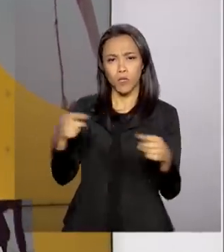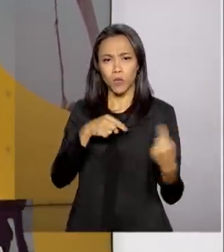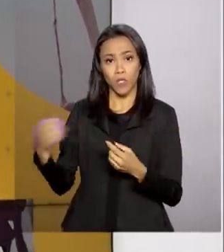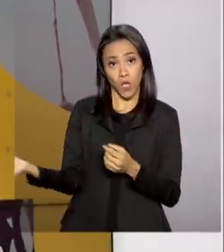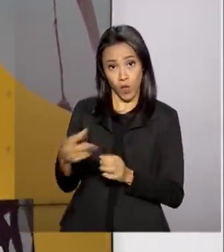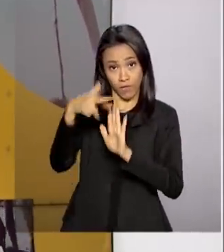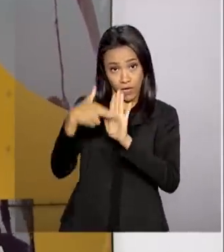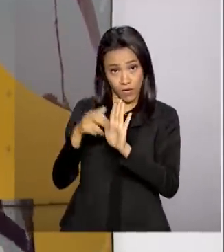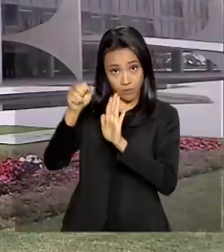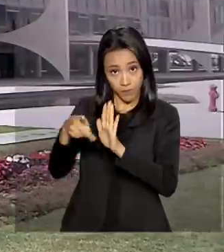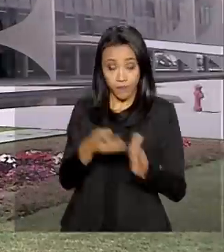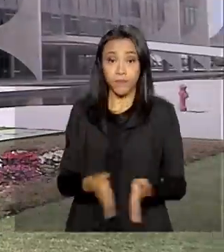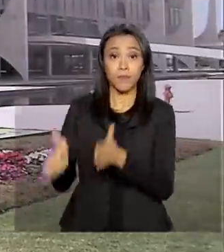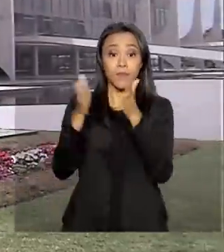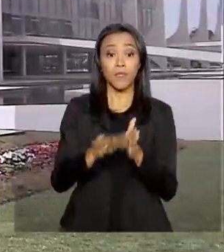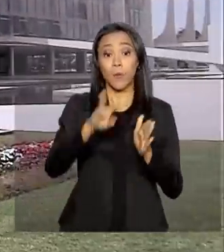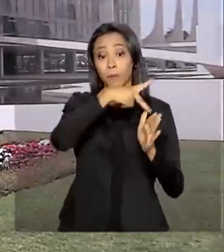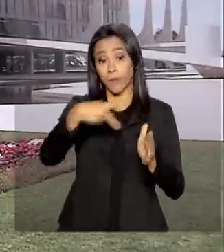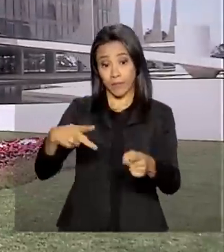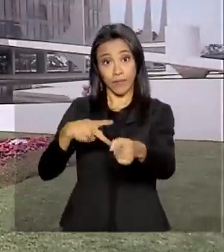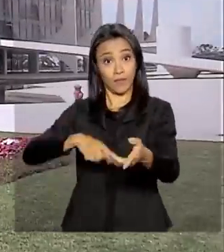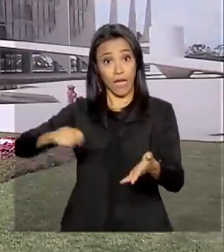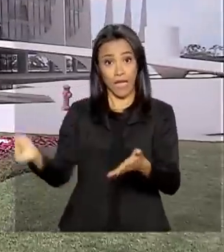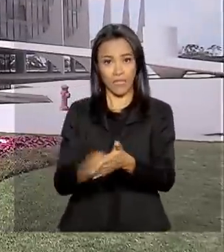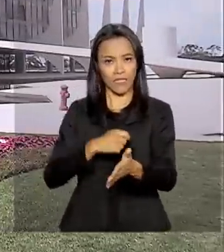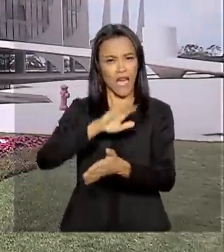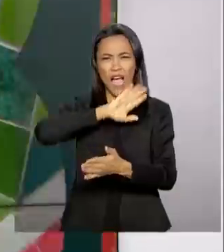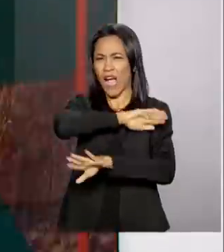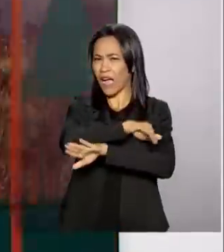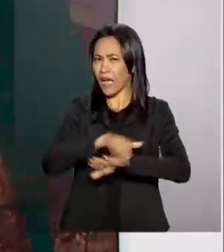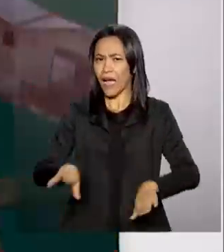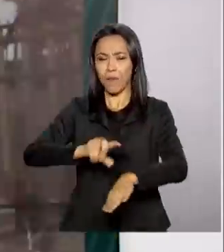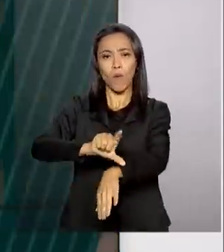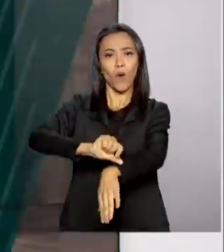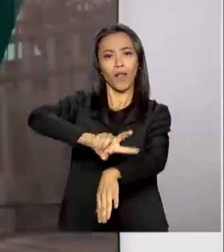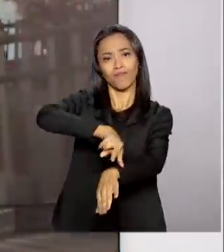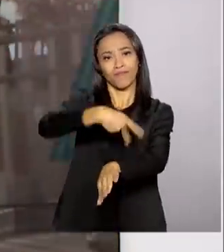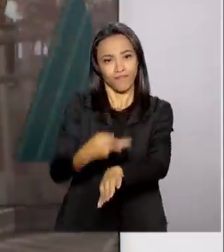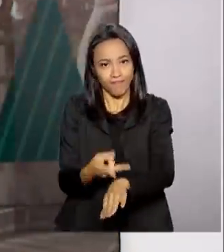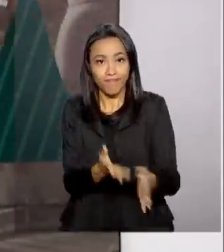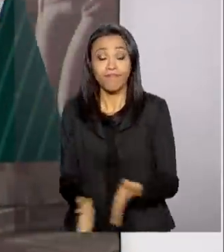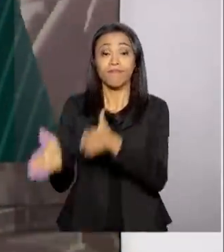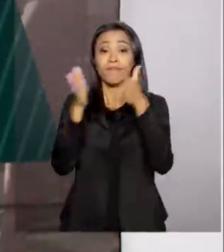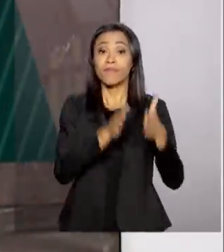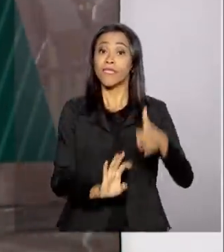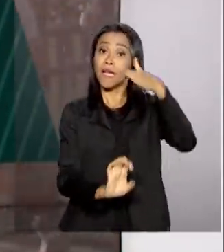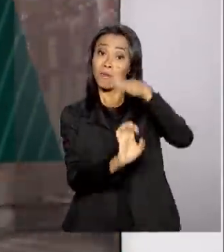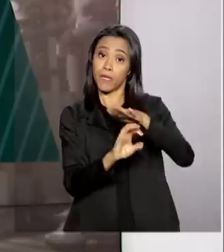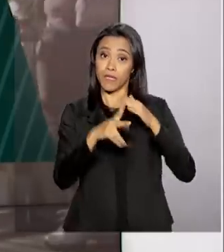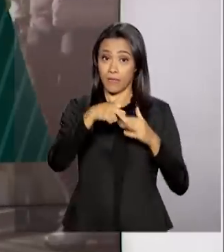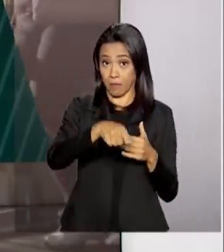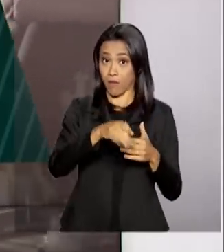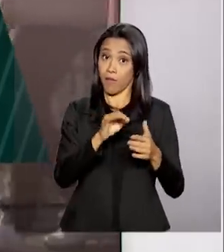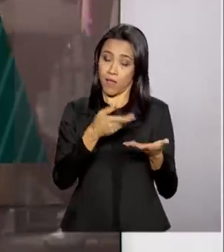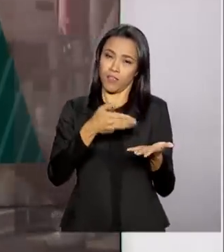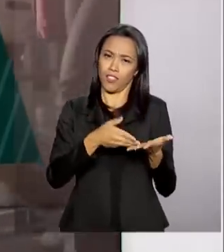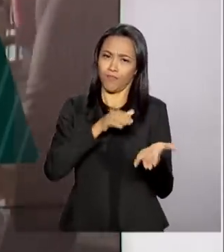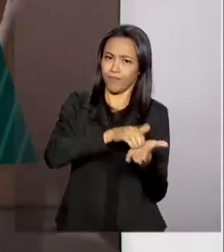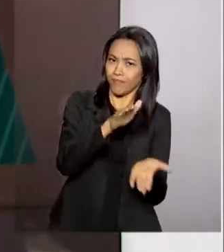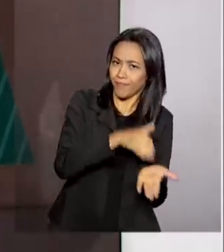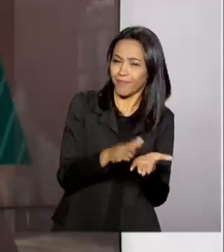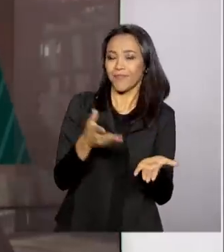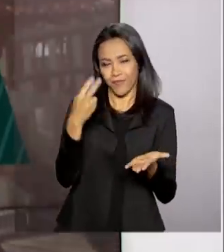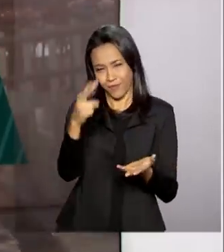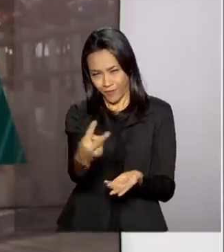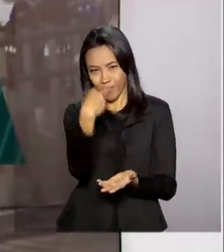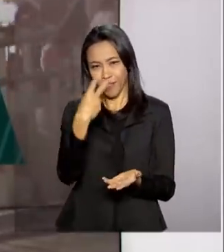Presidente assina hoje decreto que acaba com o horário de verão. E Petrobras anuncia plano de demissão voluntária. Fique com a gente,